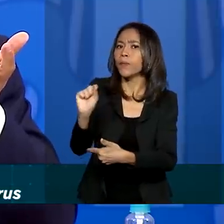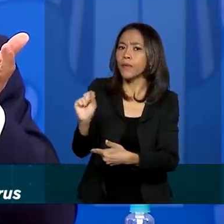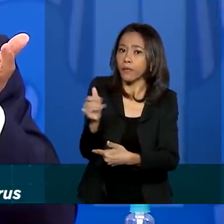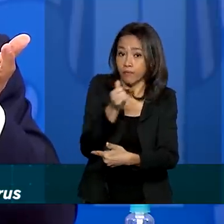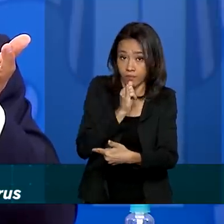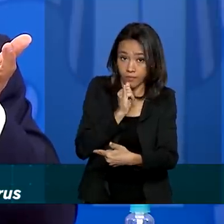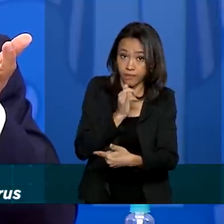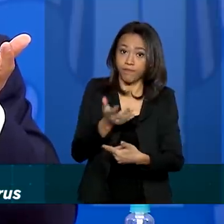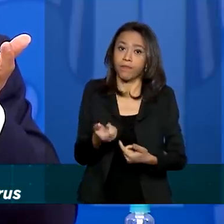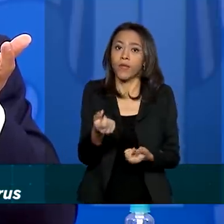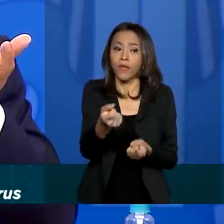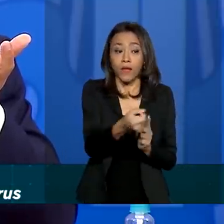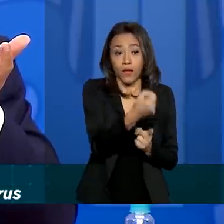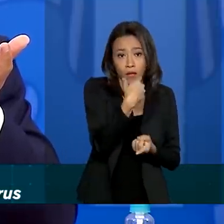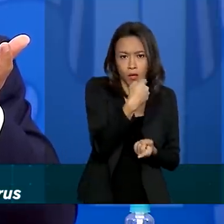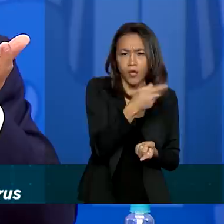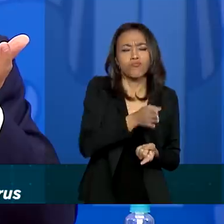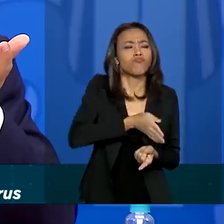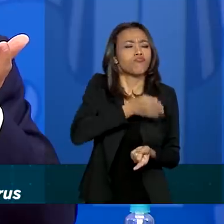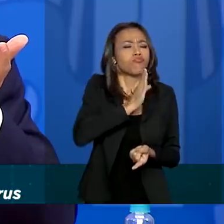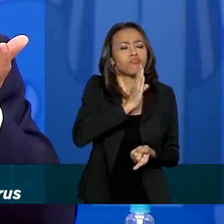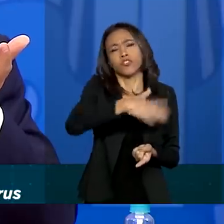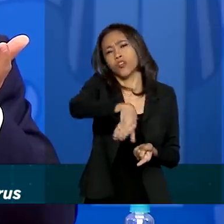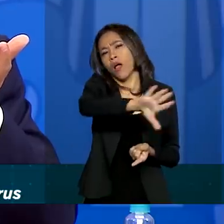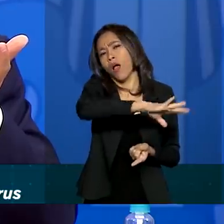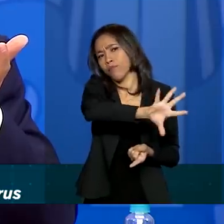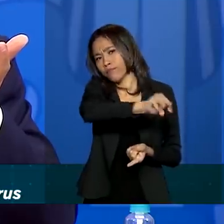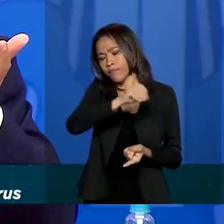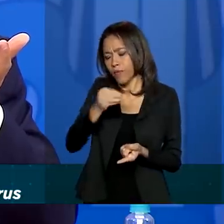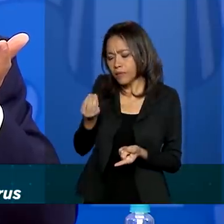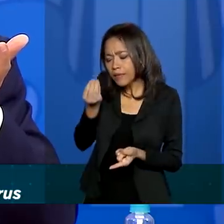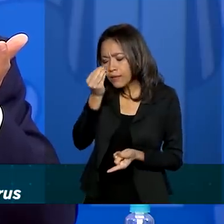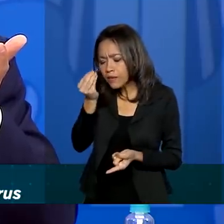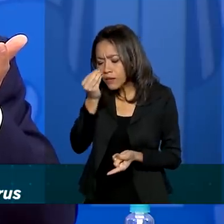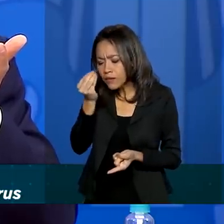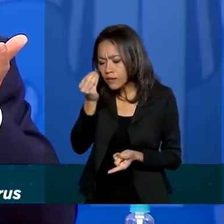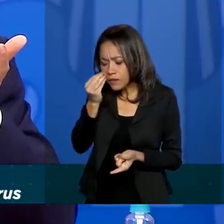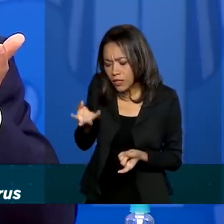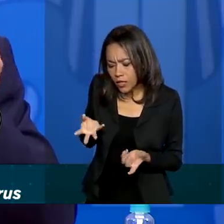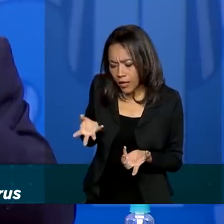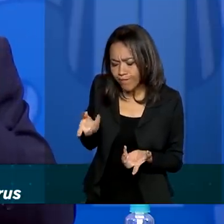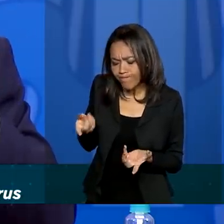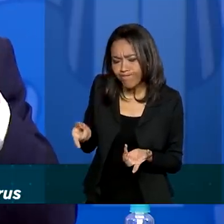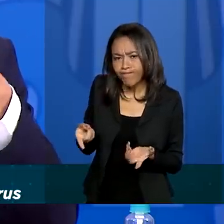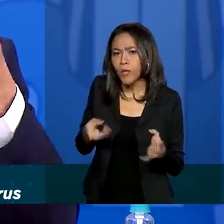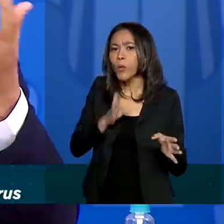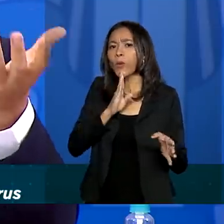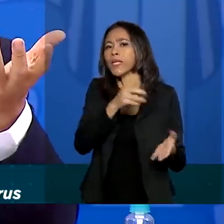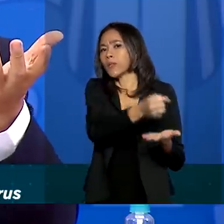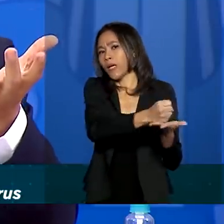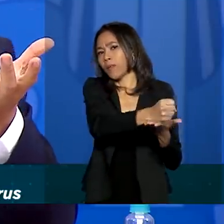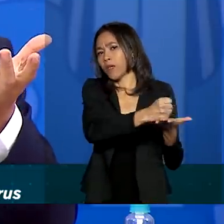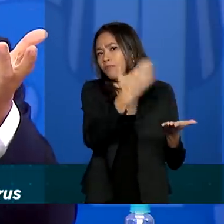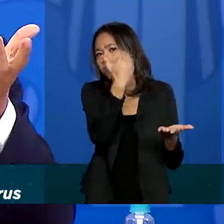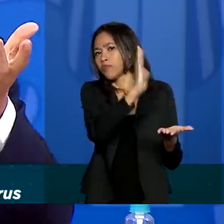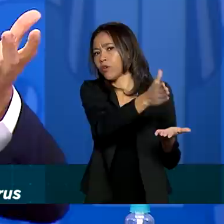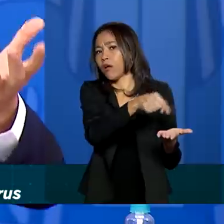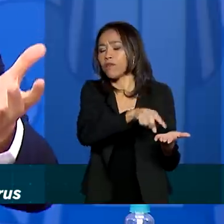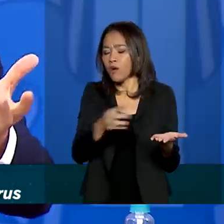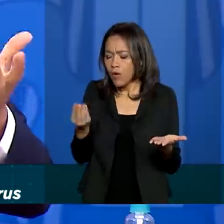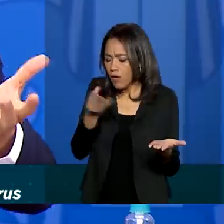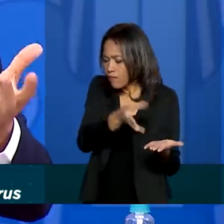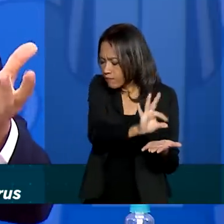utilizar remédios já conhecidos, testar a eficiência das moléculas derivadas desses remédios já conhecidos, para ver como que elas